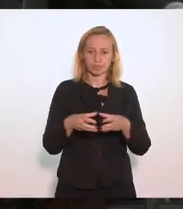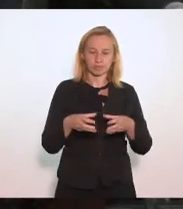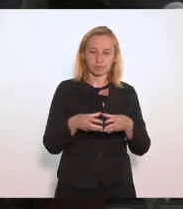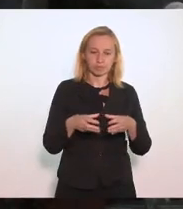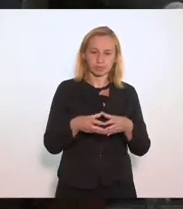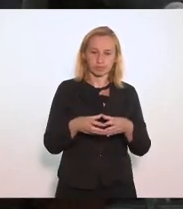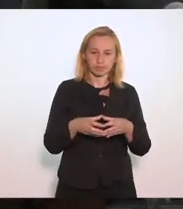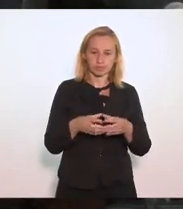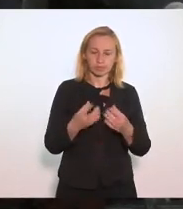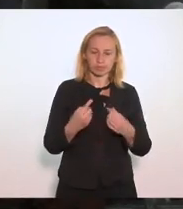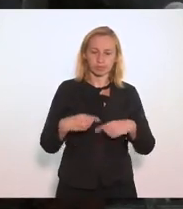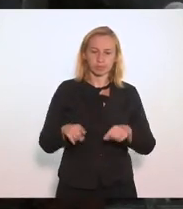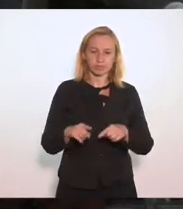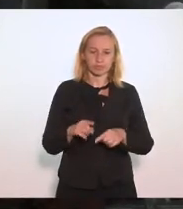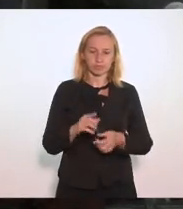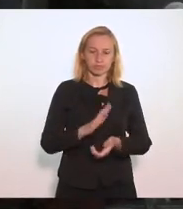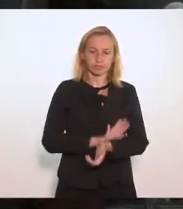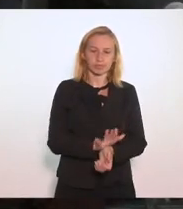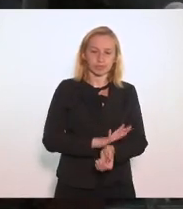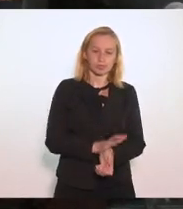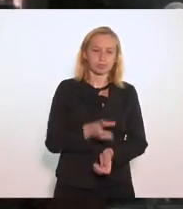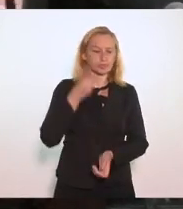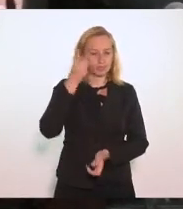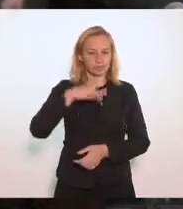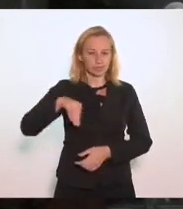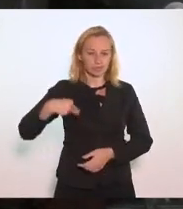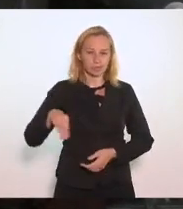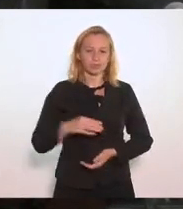combate A discriminação Do deputado Carlos Mink